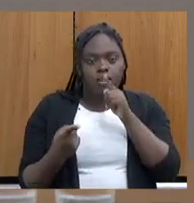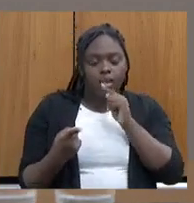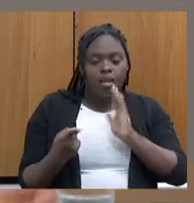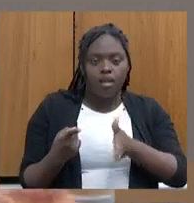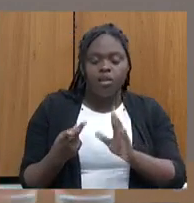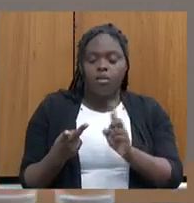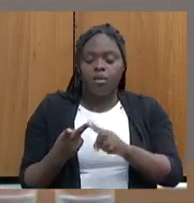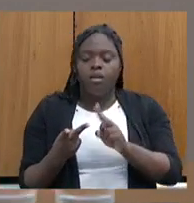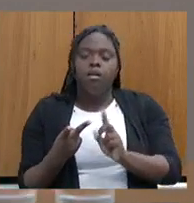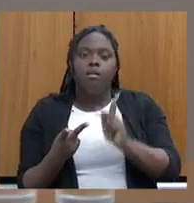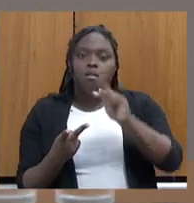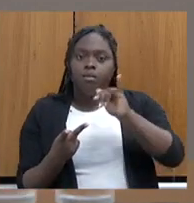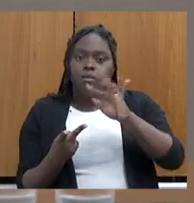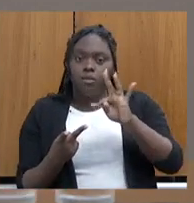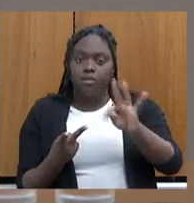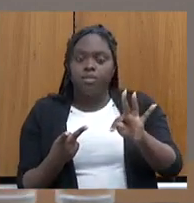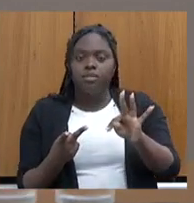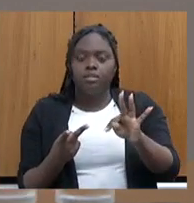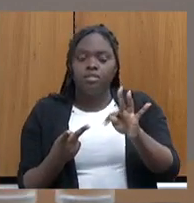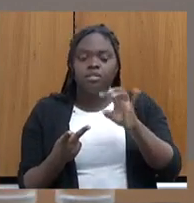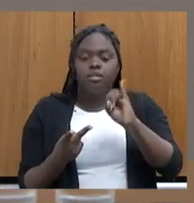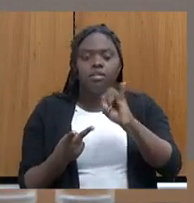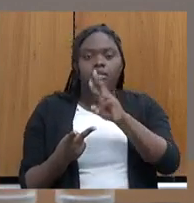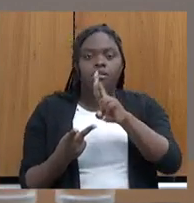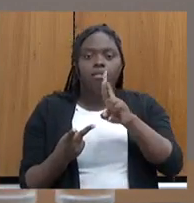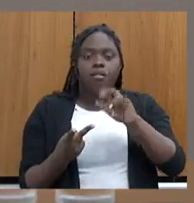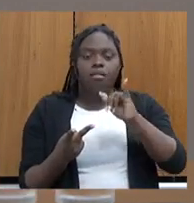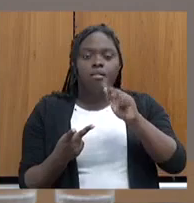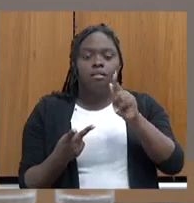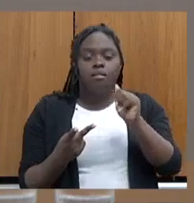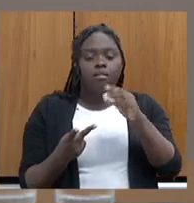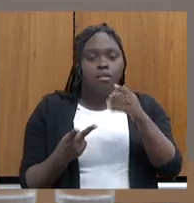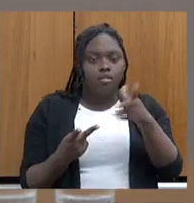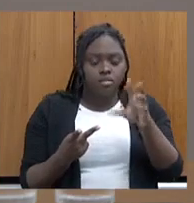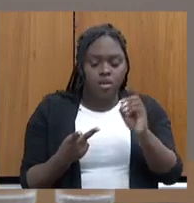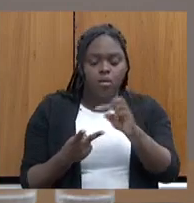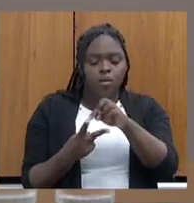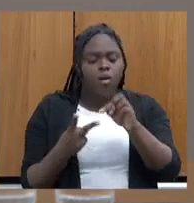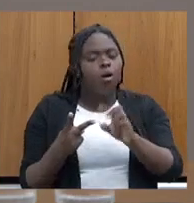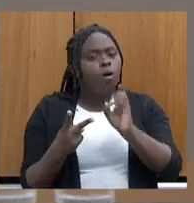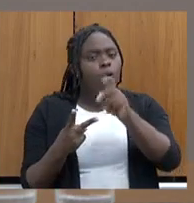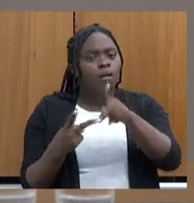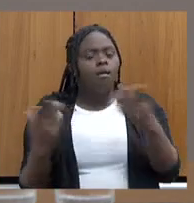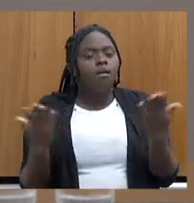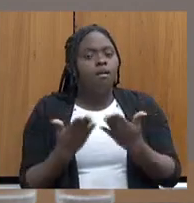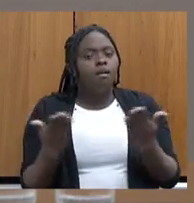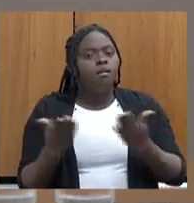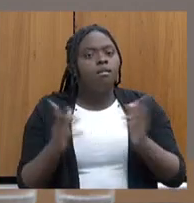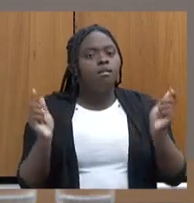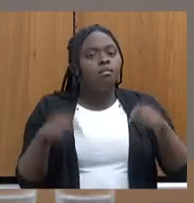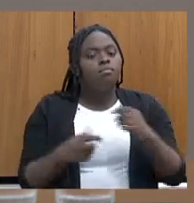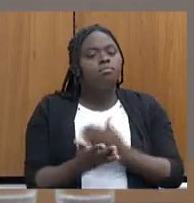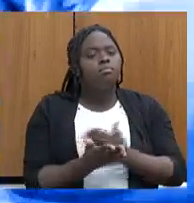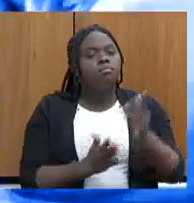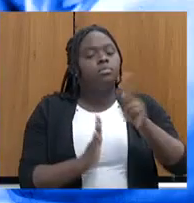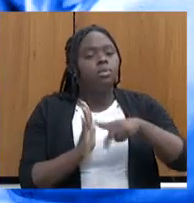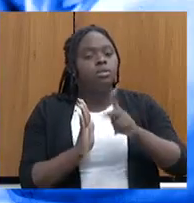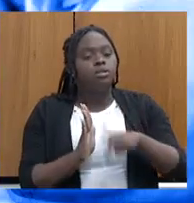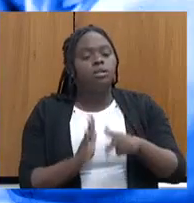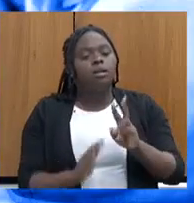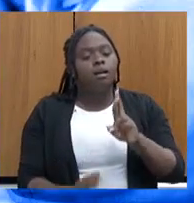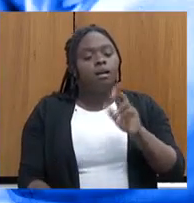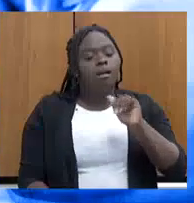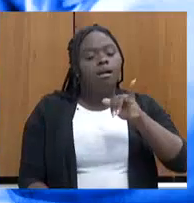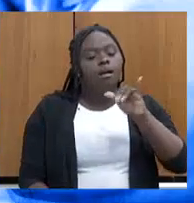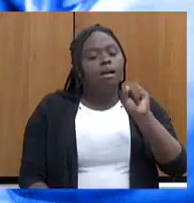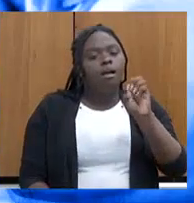irrigação. A gente já pode entrar com o projeto Raízes de Minas. Que é uma previsão de atendimento de 35 municípios. 500